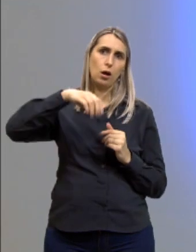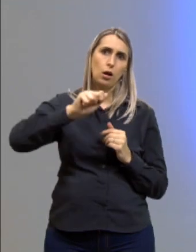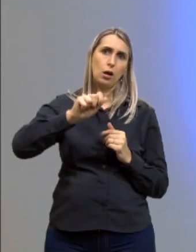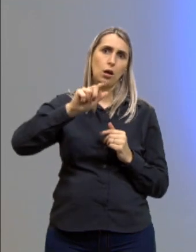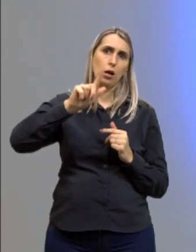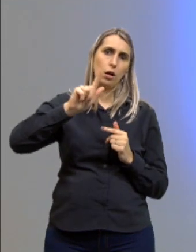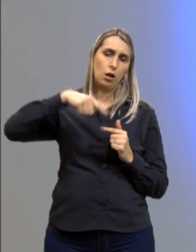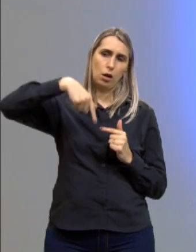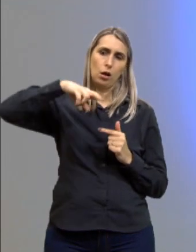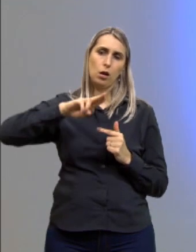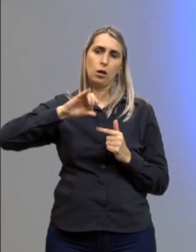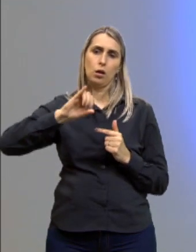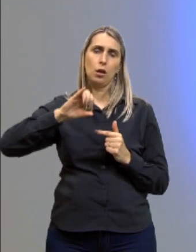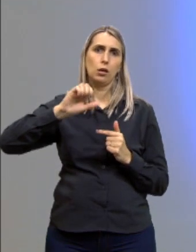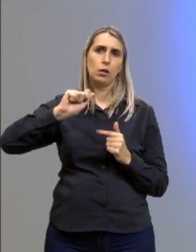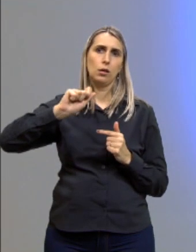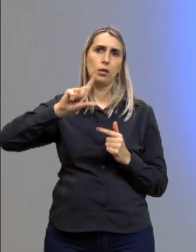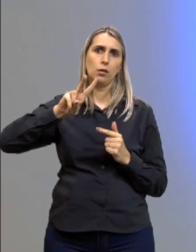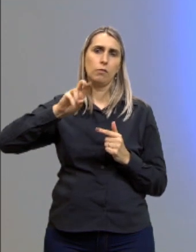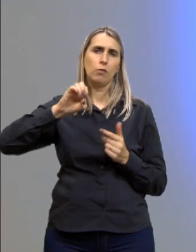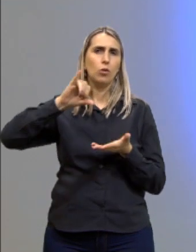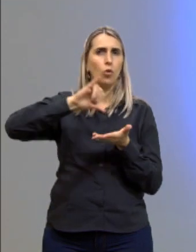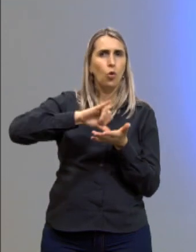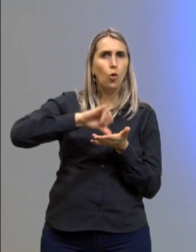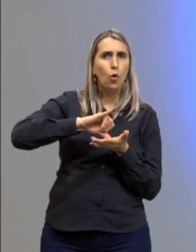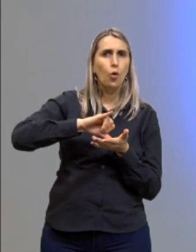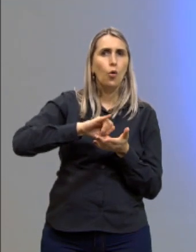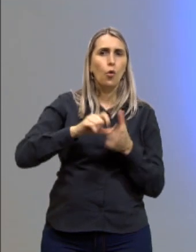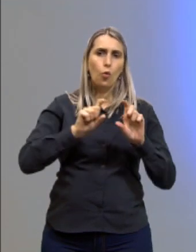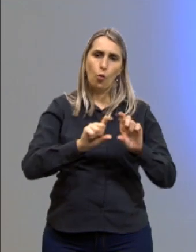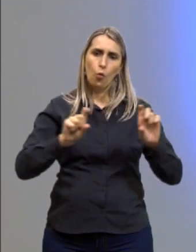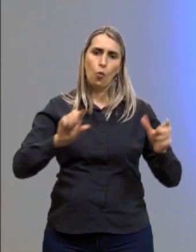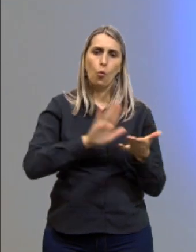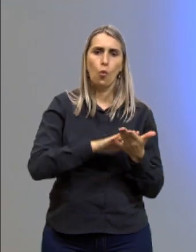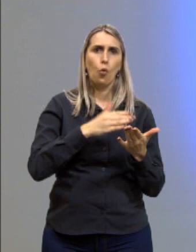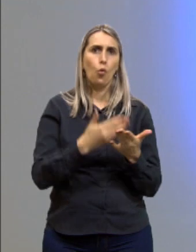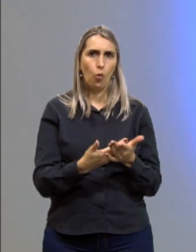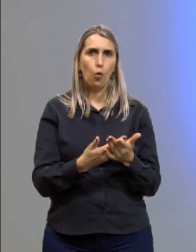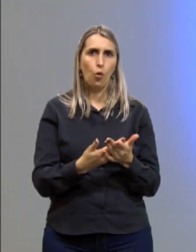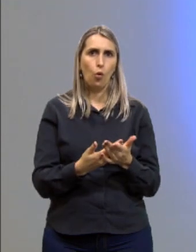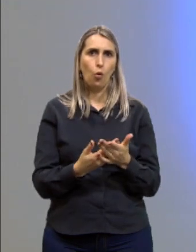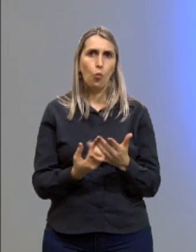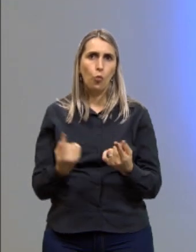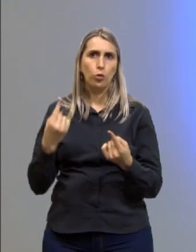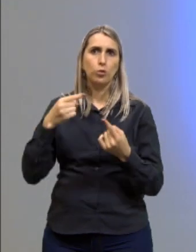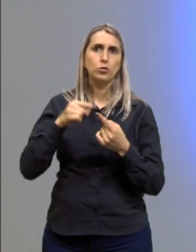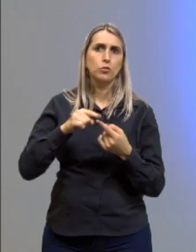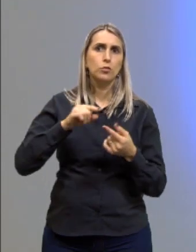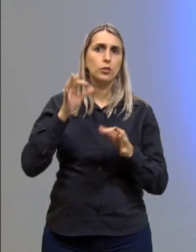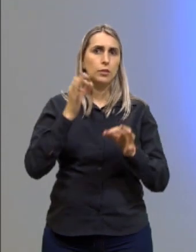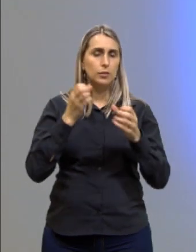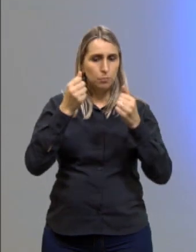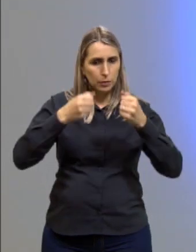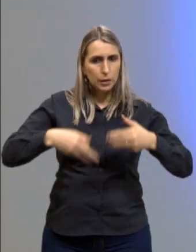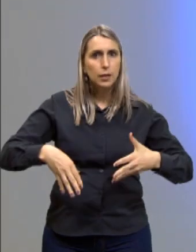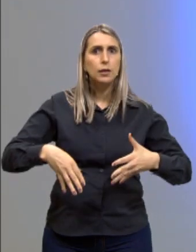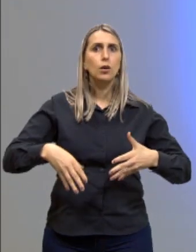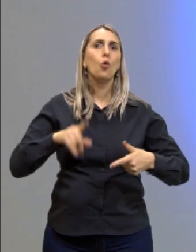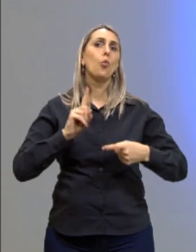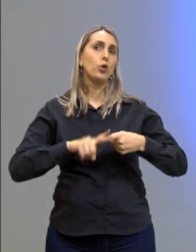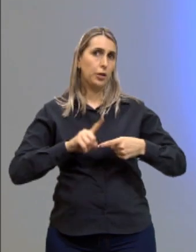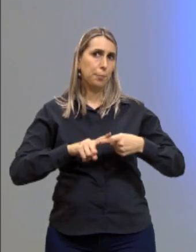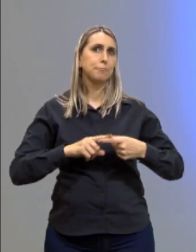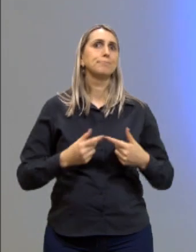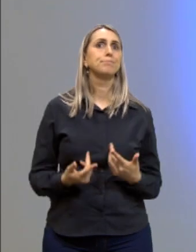o que foi traduzido pela frase Os fins justificam os meios. Isto é,